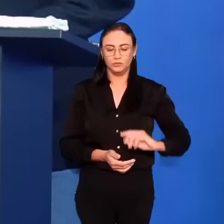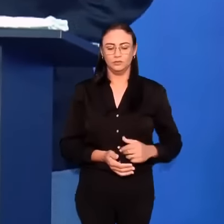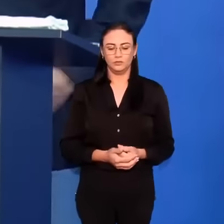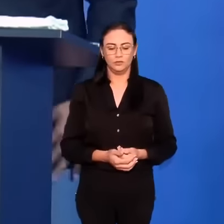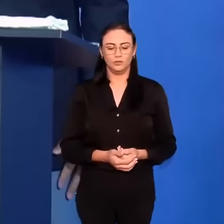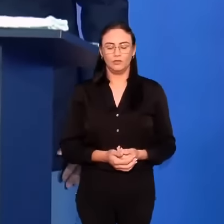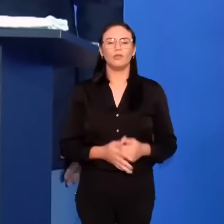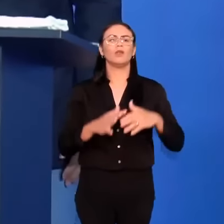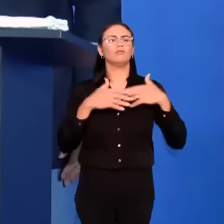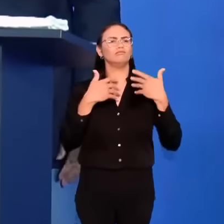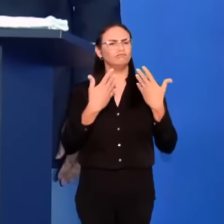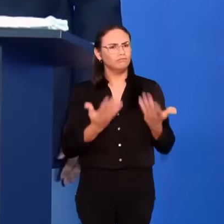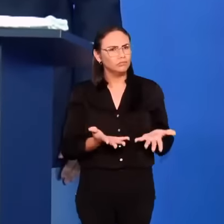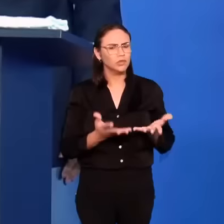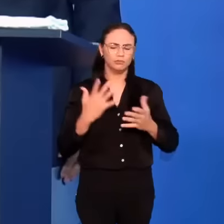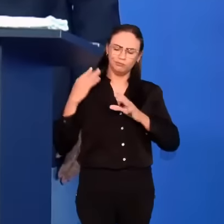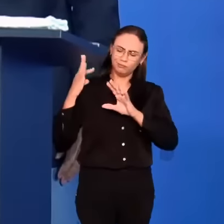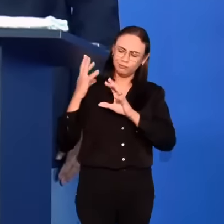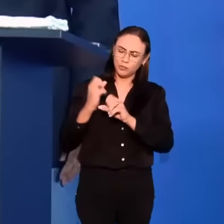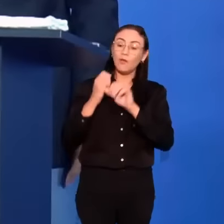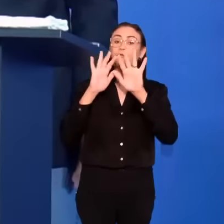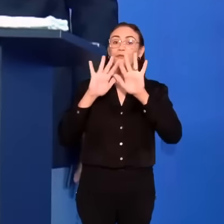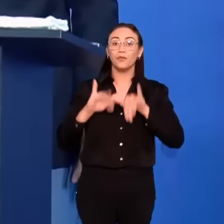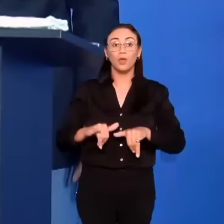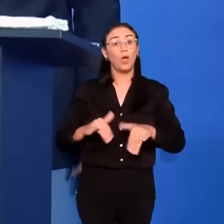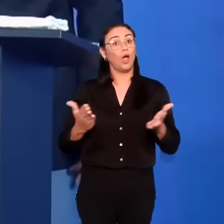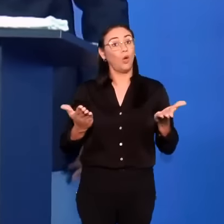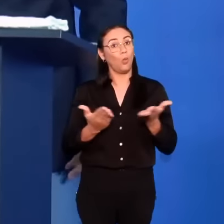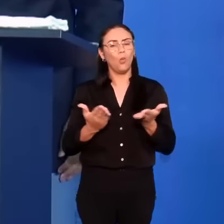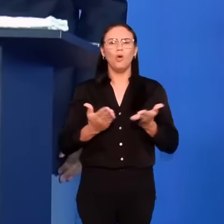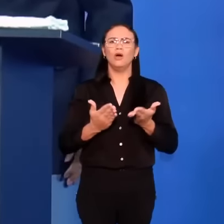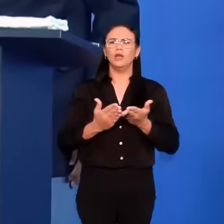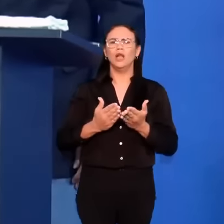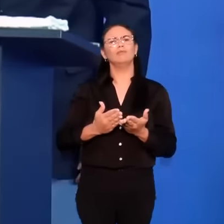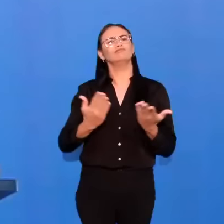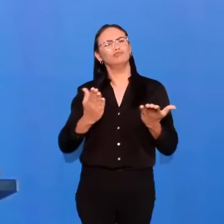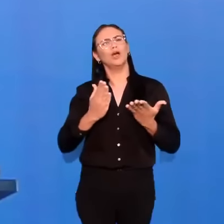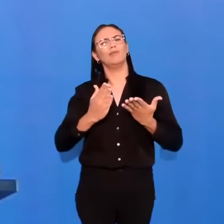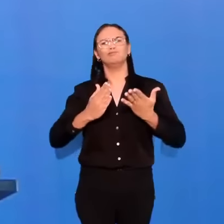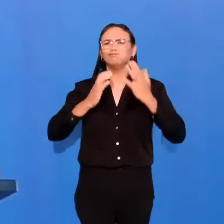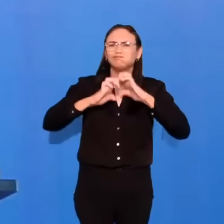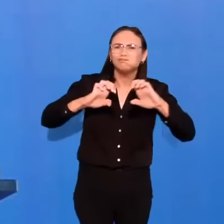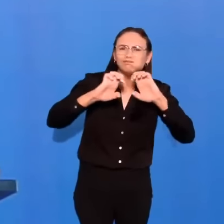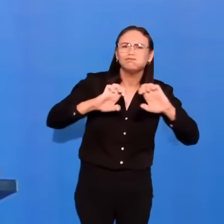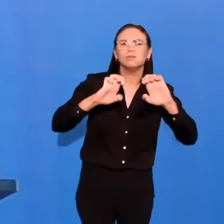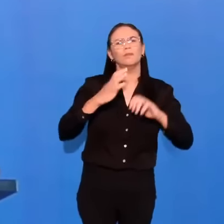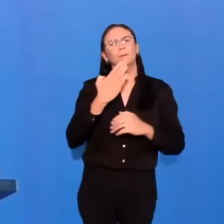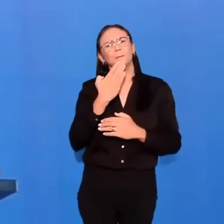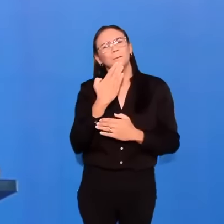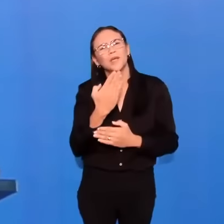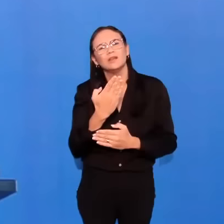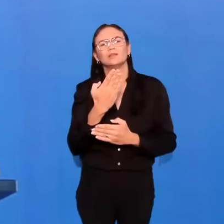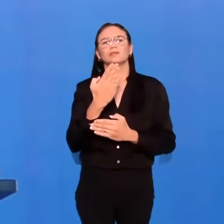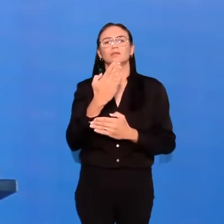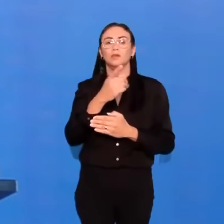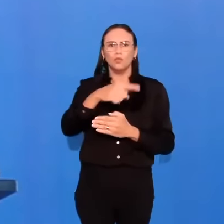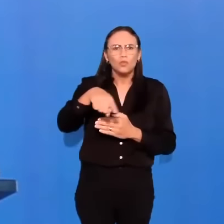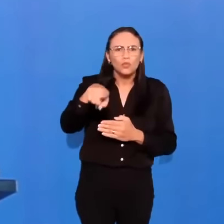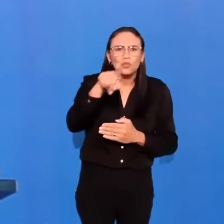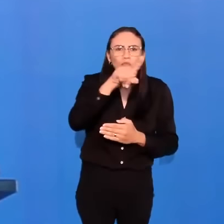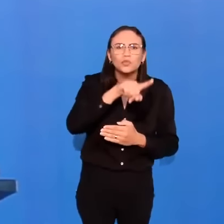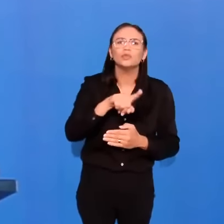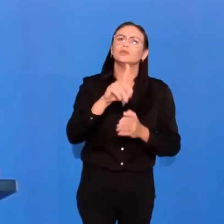Finalmente irmãos, nós rogamos e exortamos no Senhor Jesus, que como de nós recebeste,